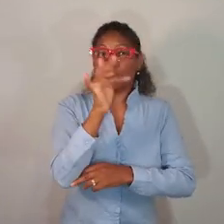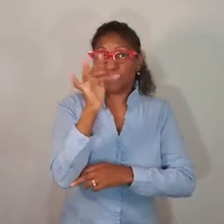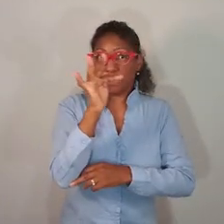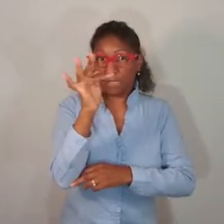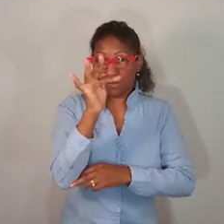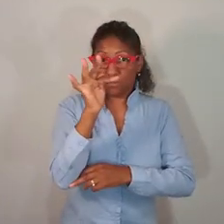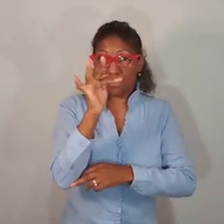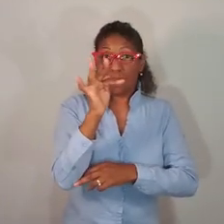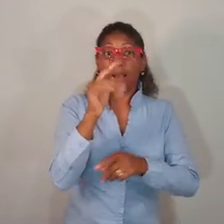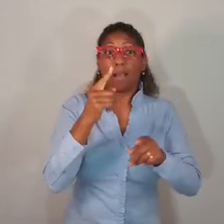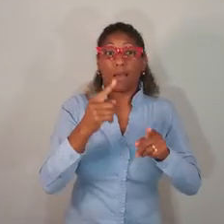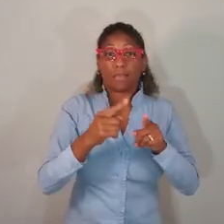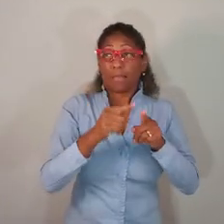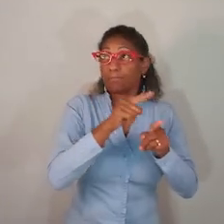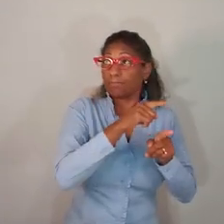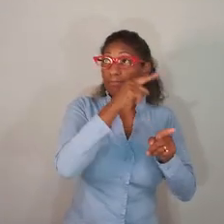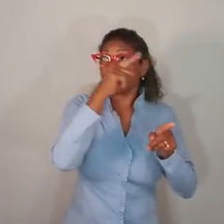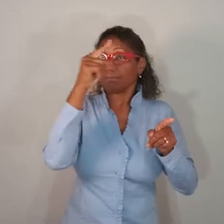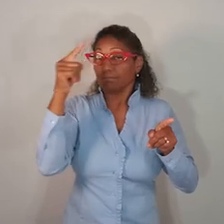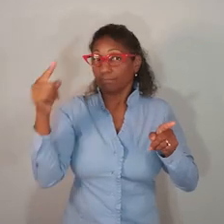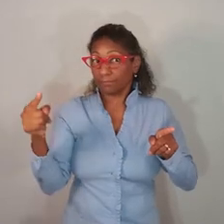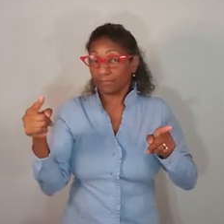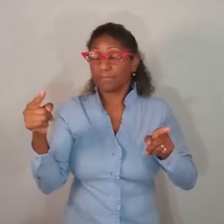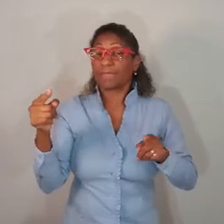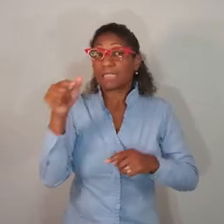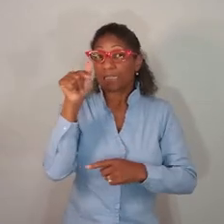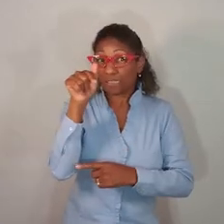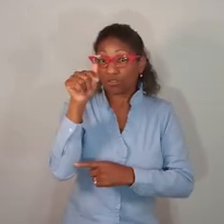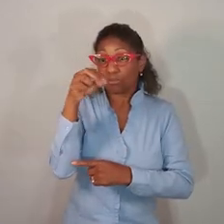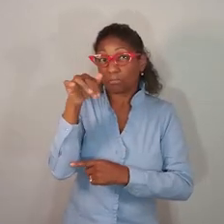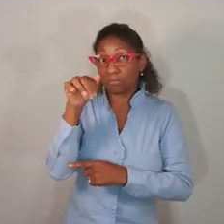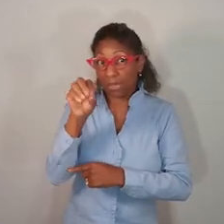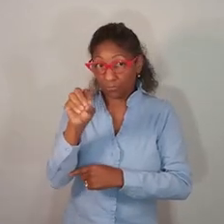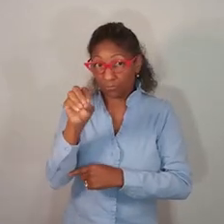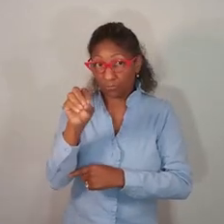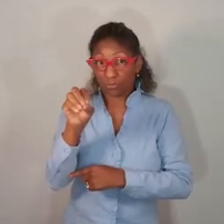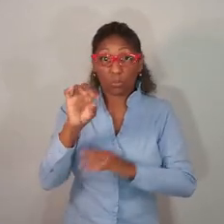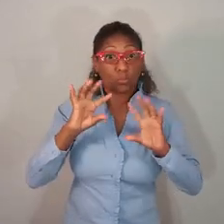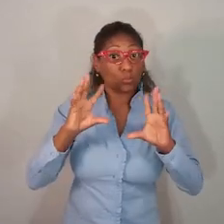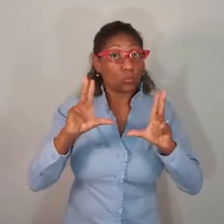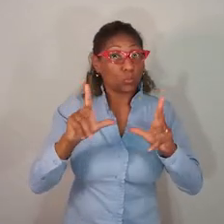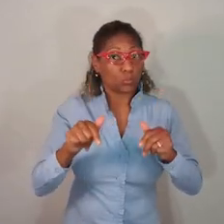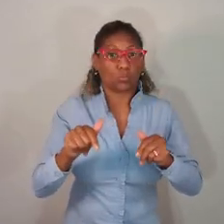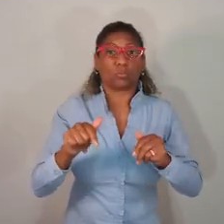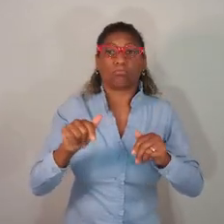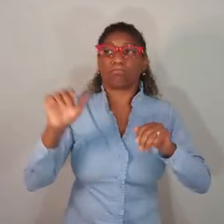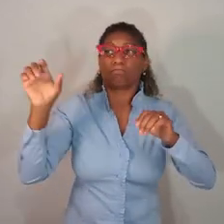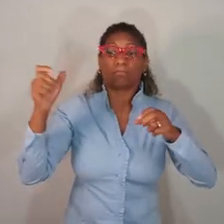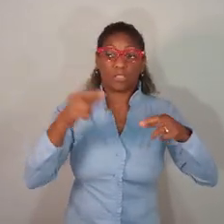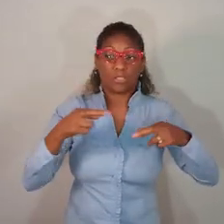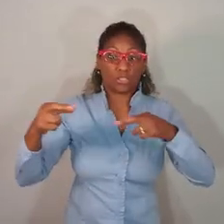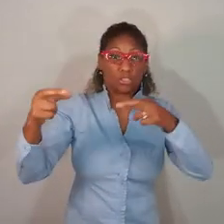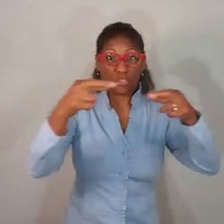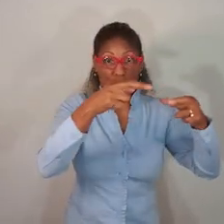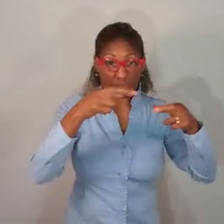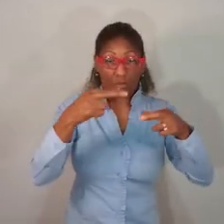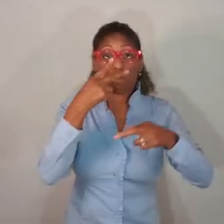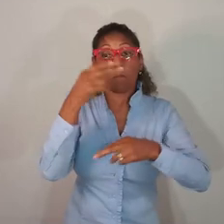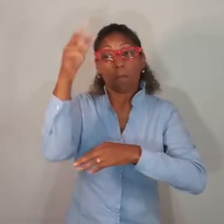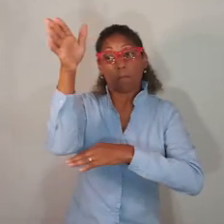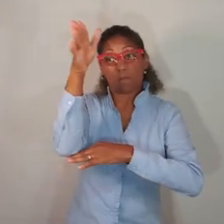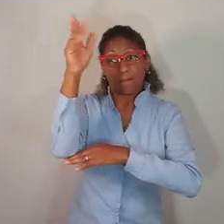fevereiro, até o próximo domingo, 7 de março, todos os municípios devem seguir as regras da bandeira preta.